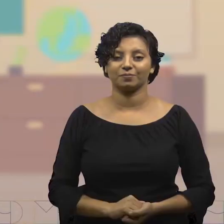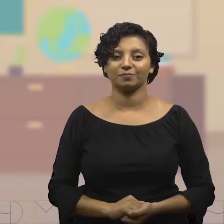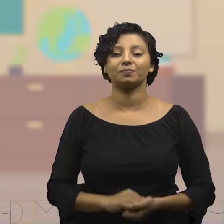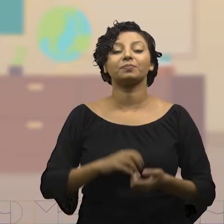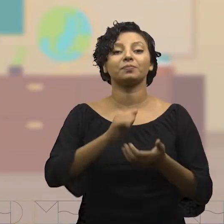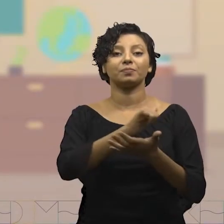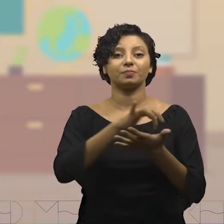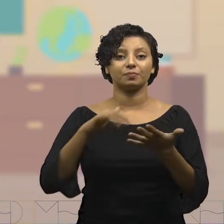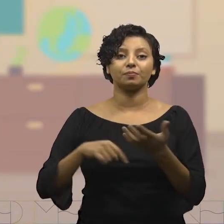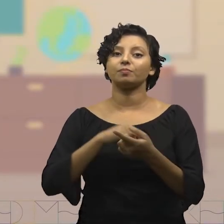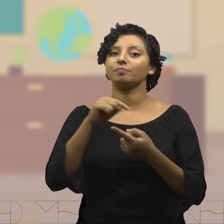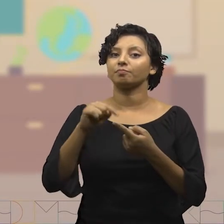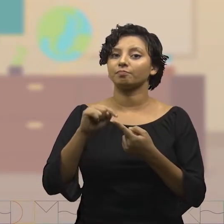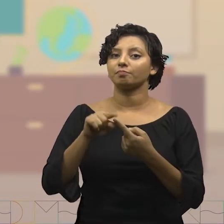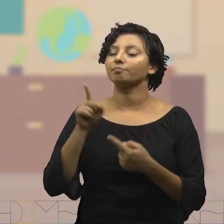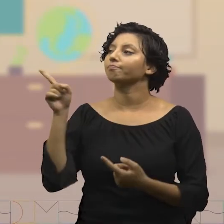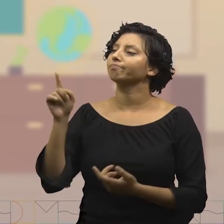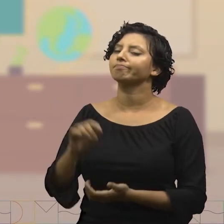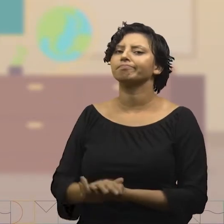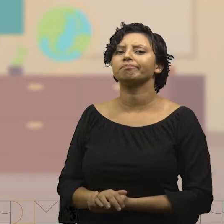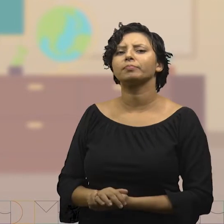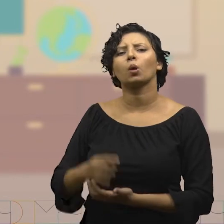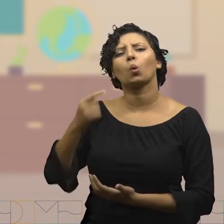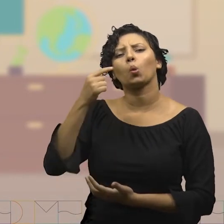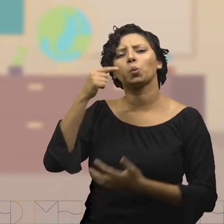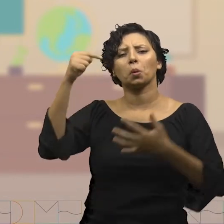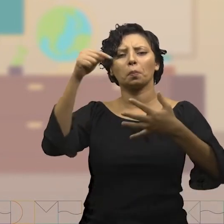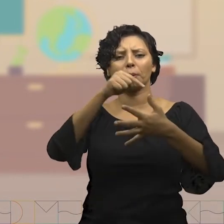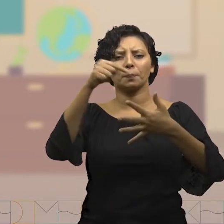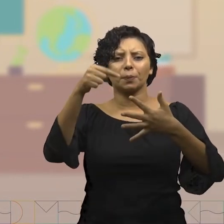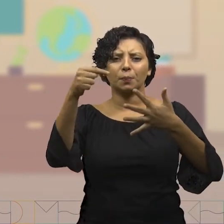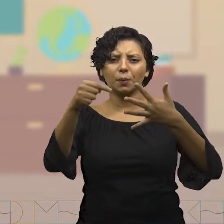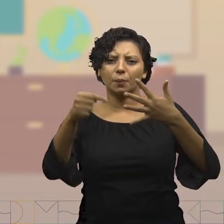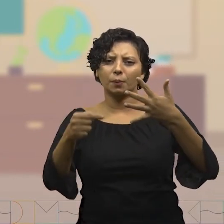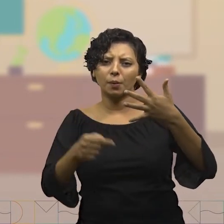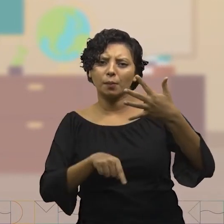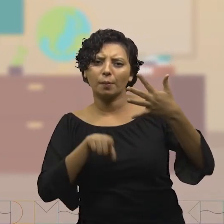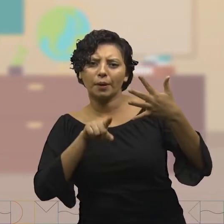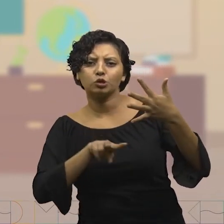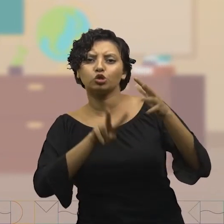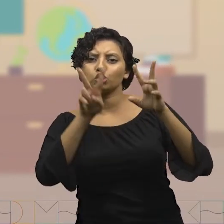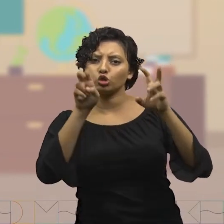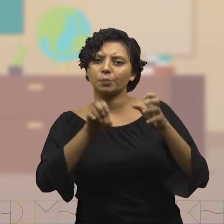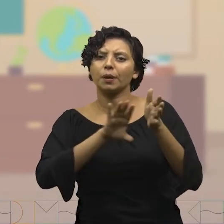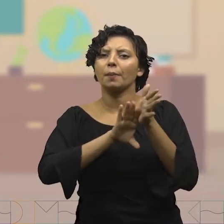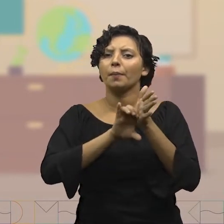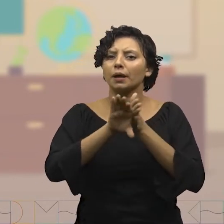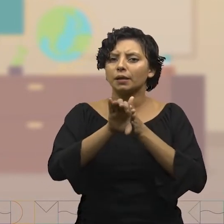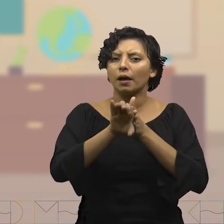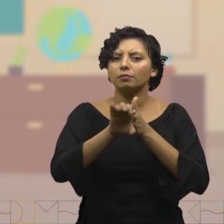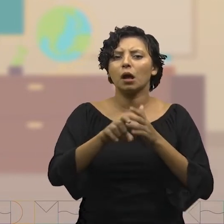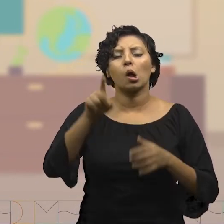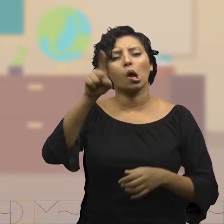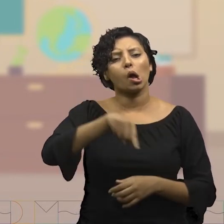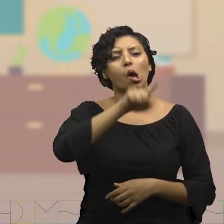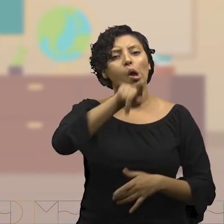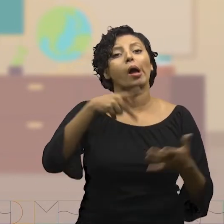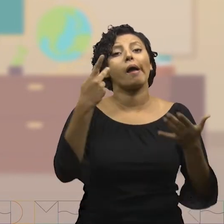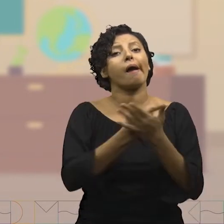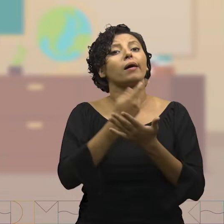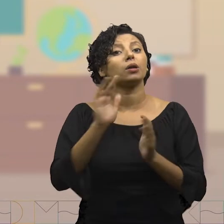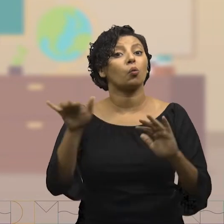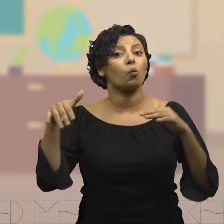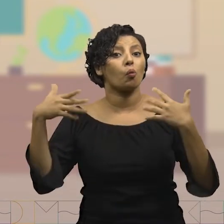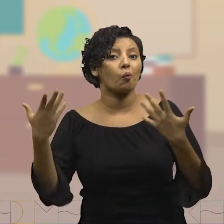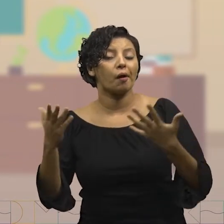Atividade 1. Analise as afirmativas abaixo sobre as bactérias e marque a alternativa